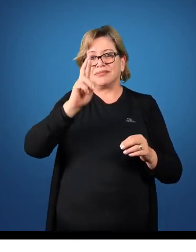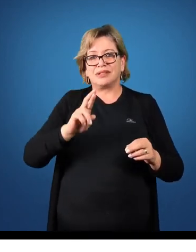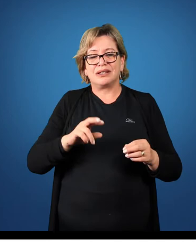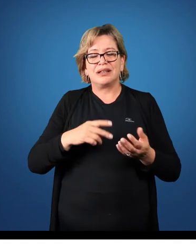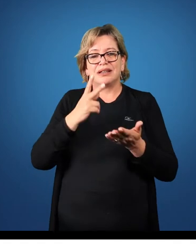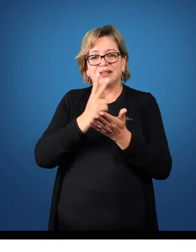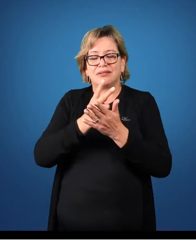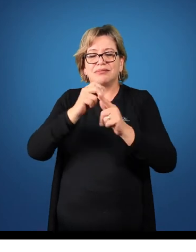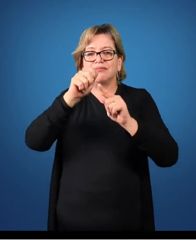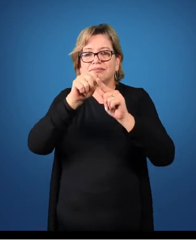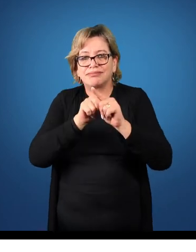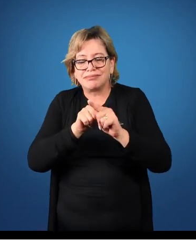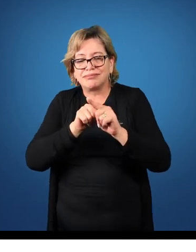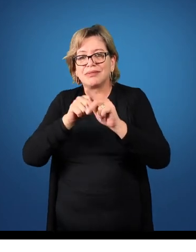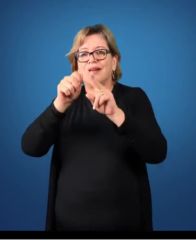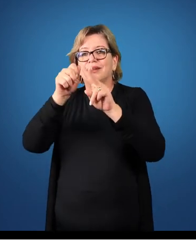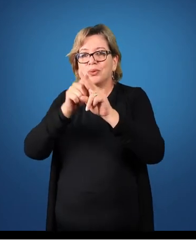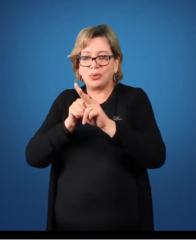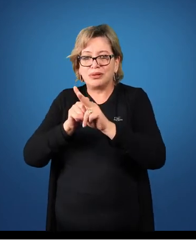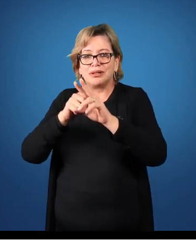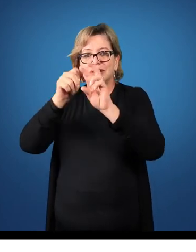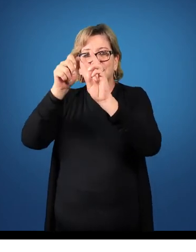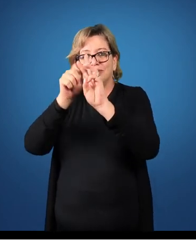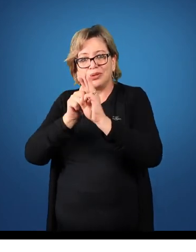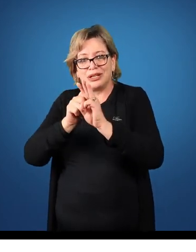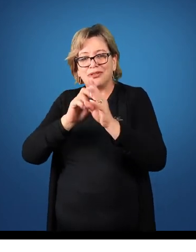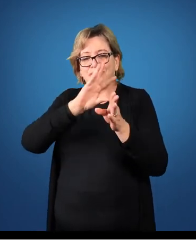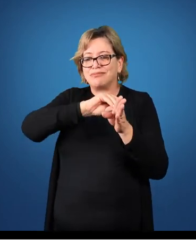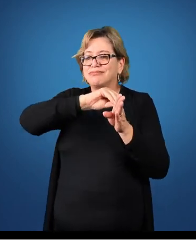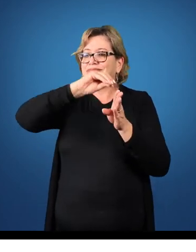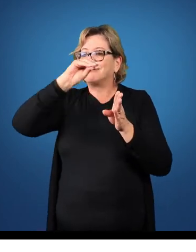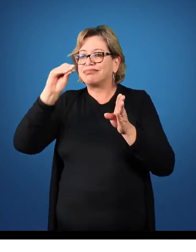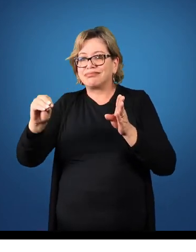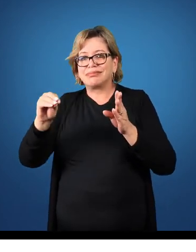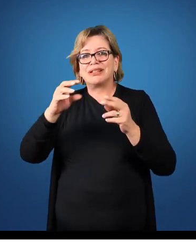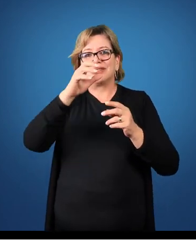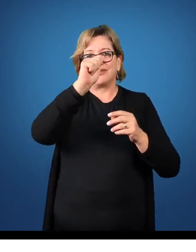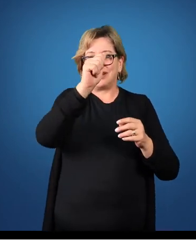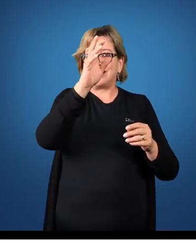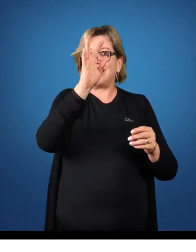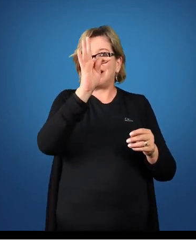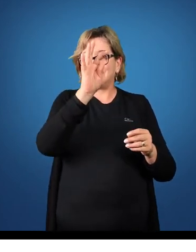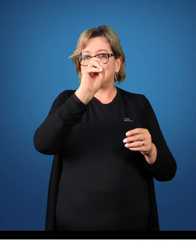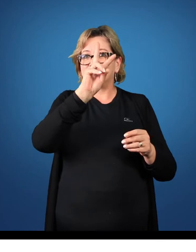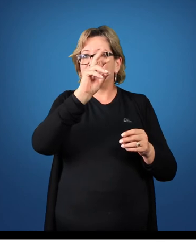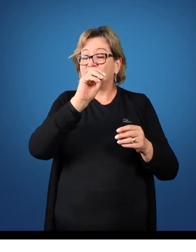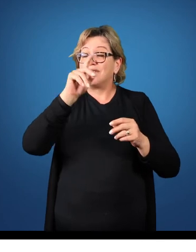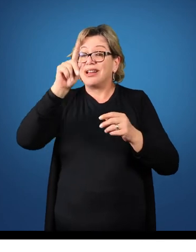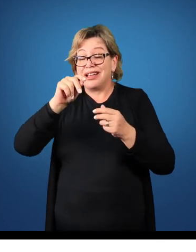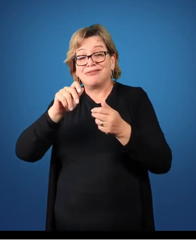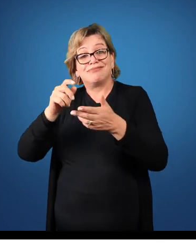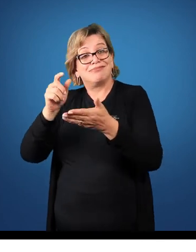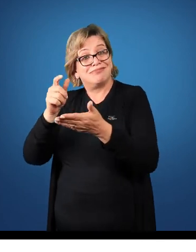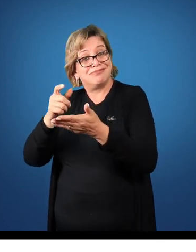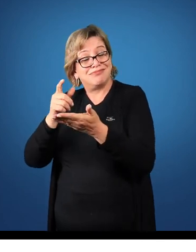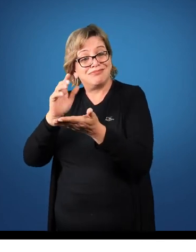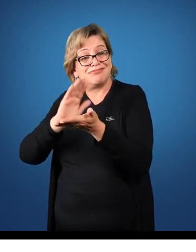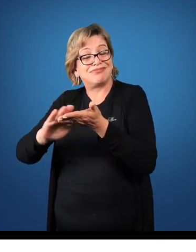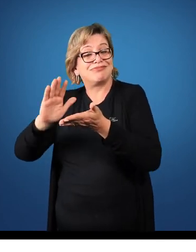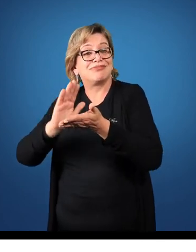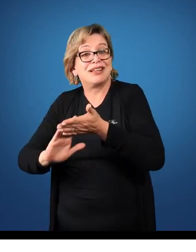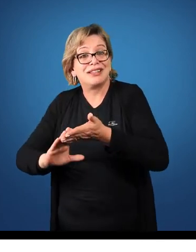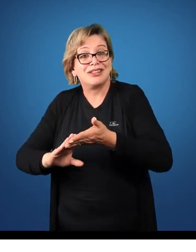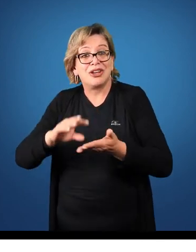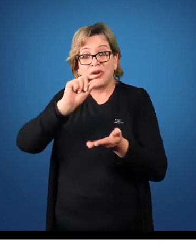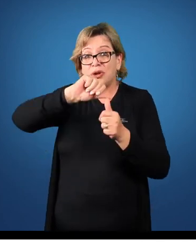mês que for transcorrendo, eu vou transferir esse direito para a despesa. Por que para a despesa?